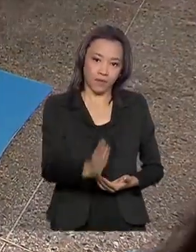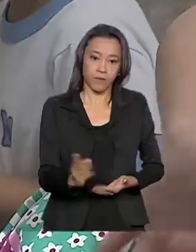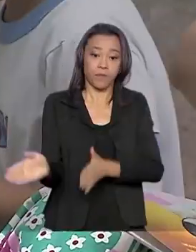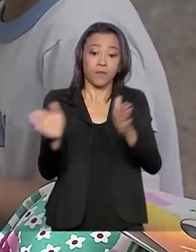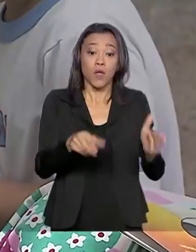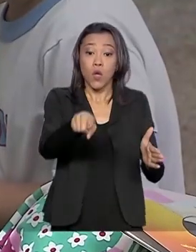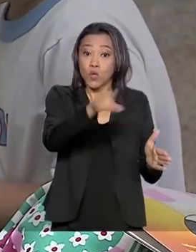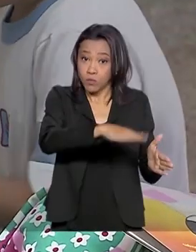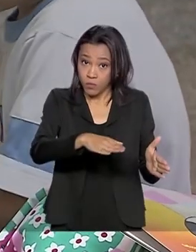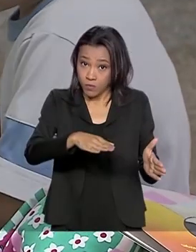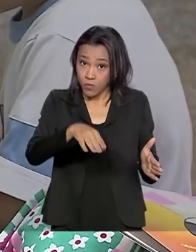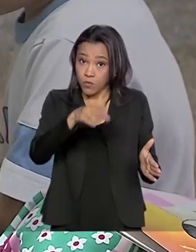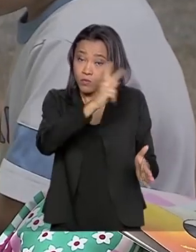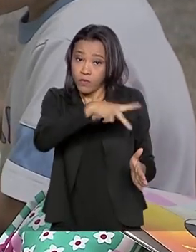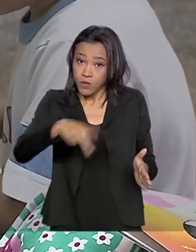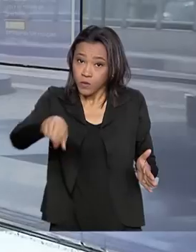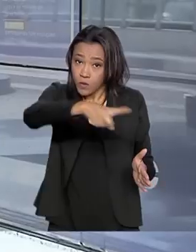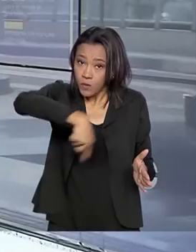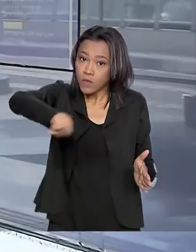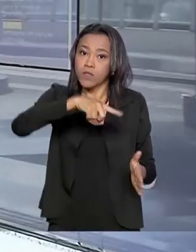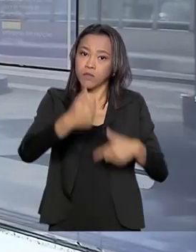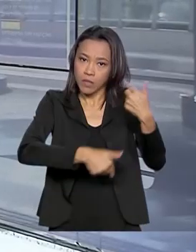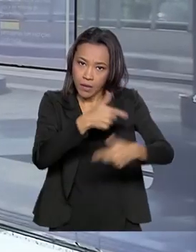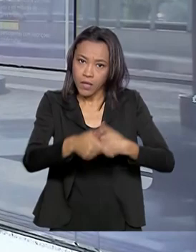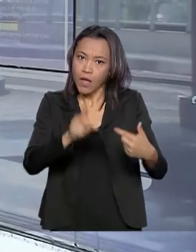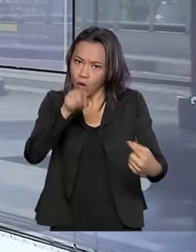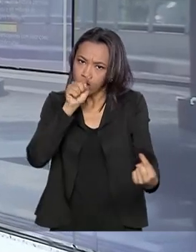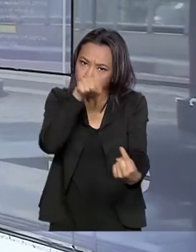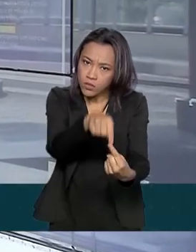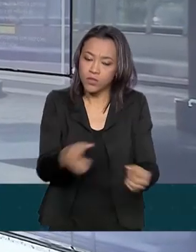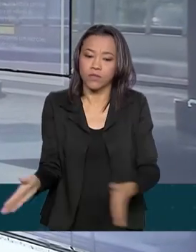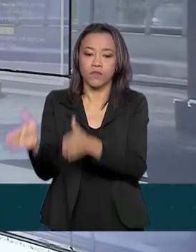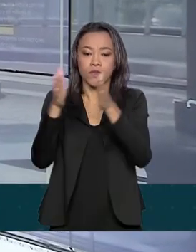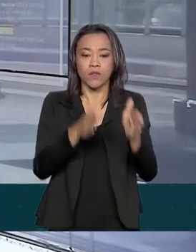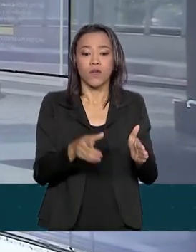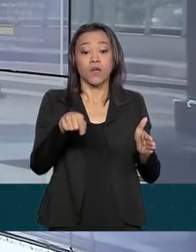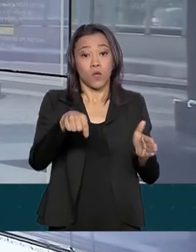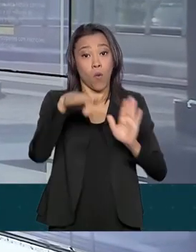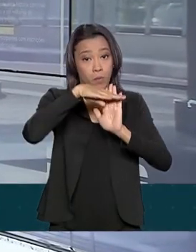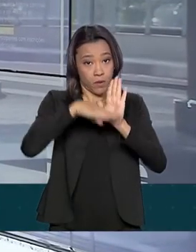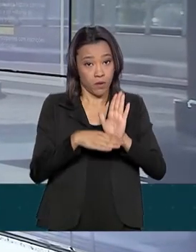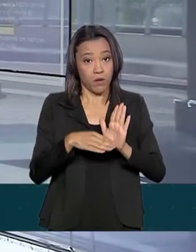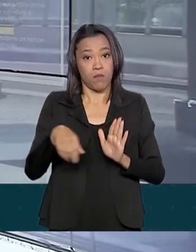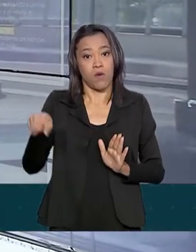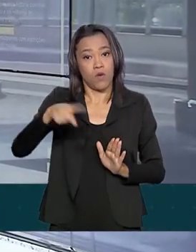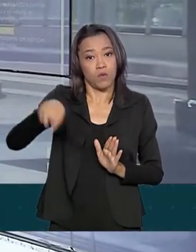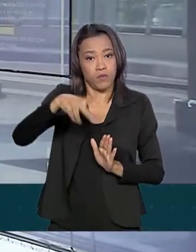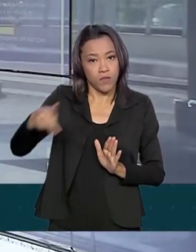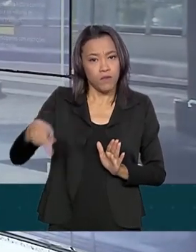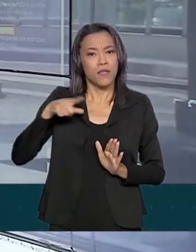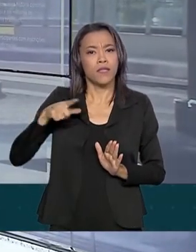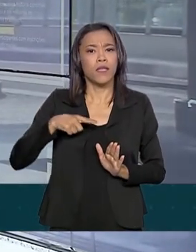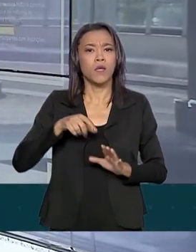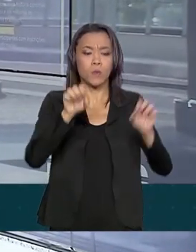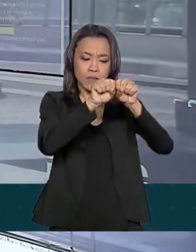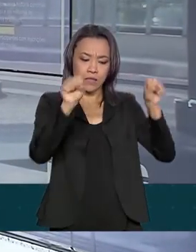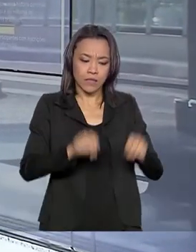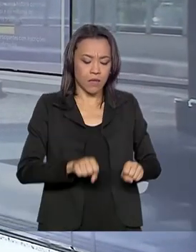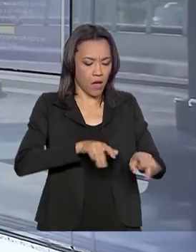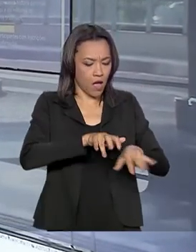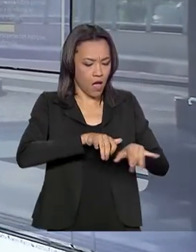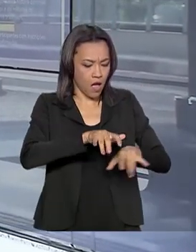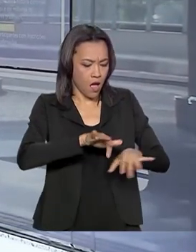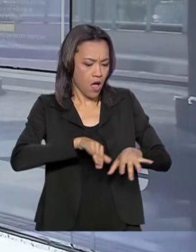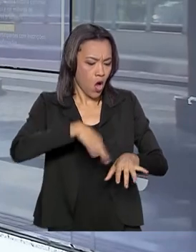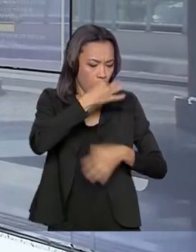é uma das prioridades do programa. Com o programa, os professores terão à disposição um sistema online com sugestões de